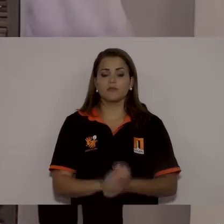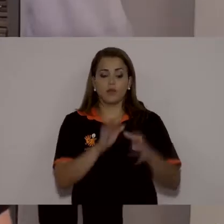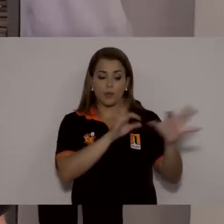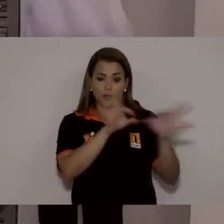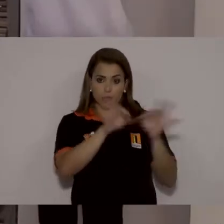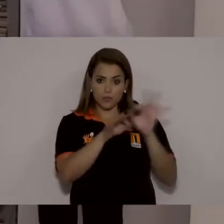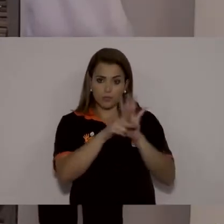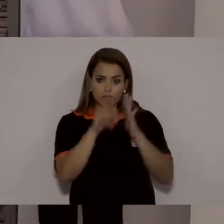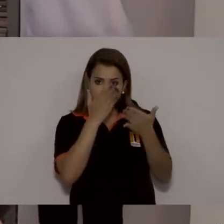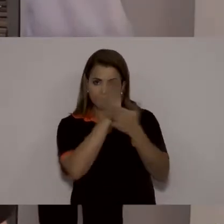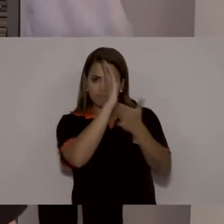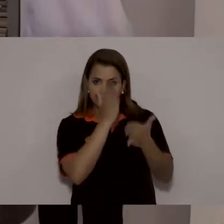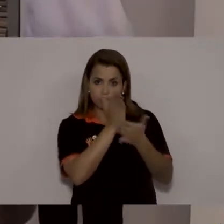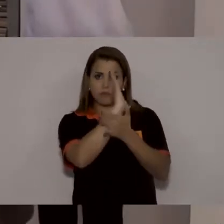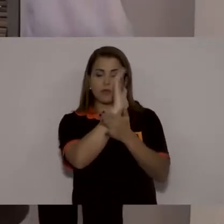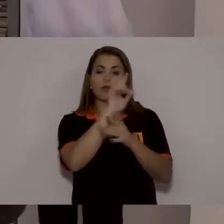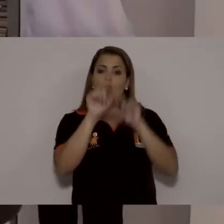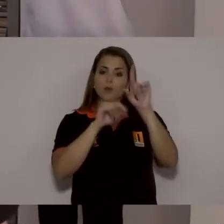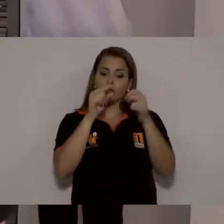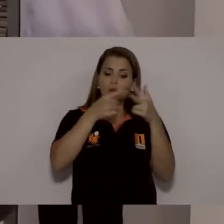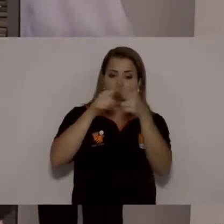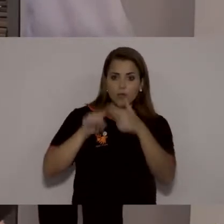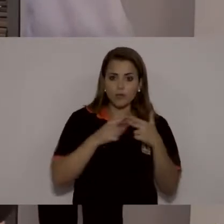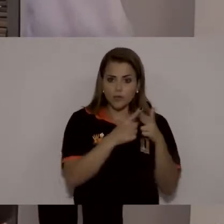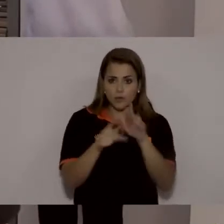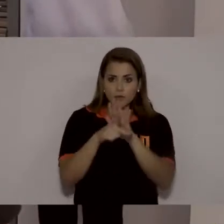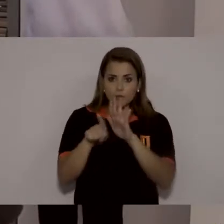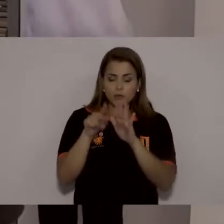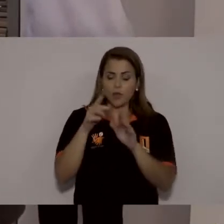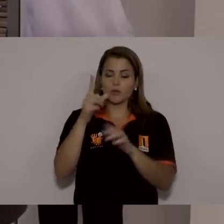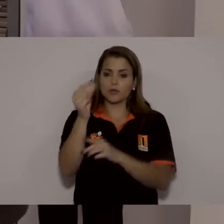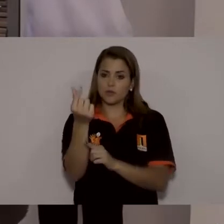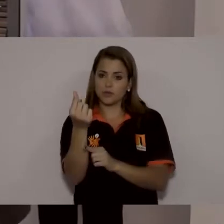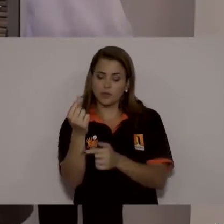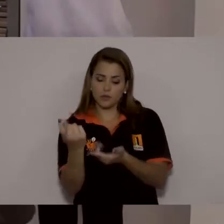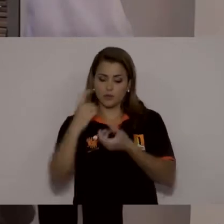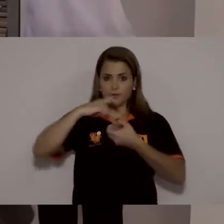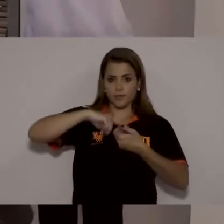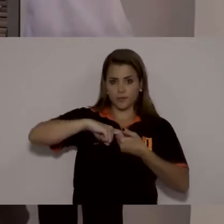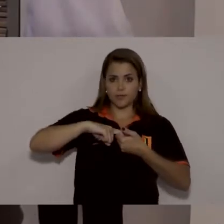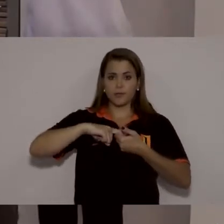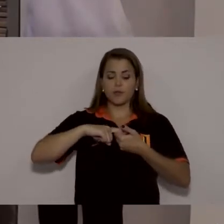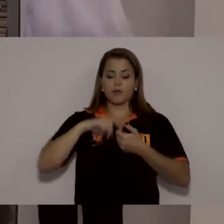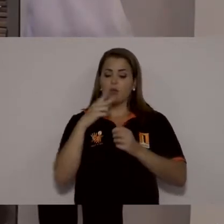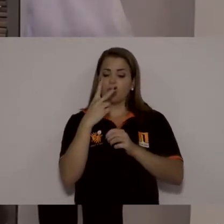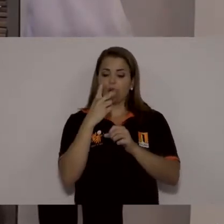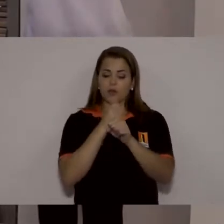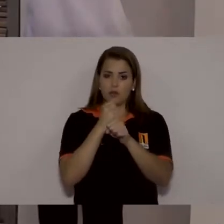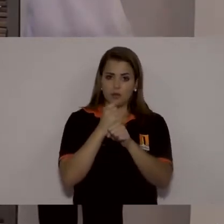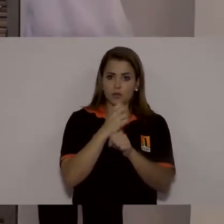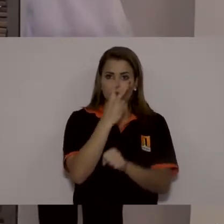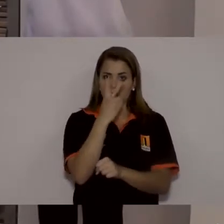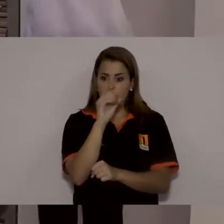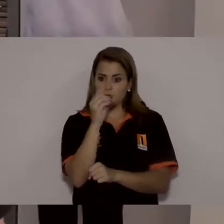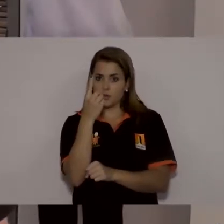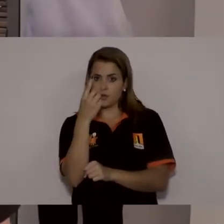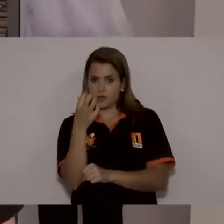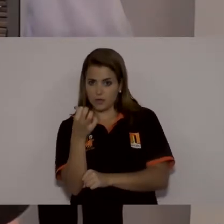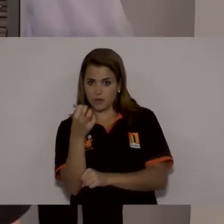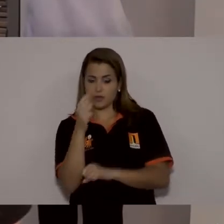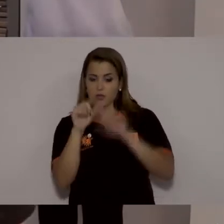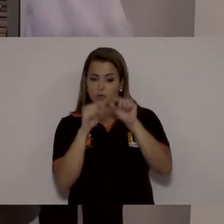O programa Supera, oficina de geração e renda da Unileu, implantado em 2016, tem por objetivo